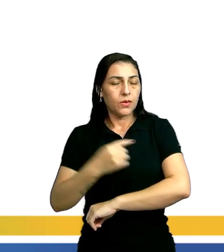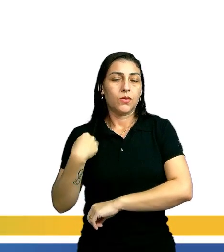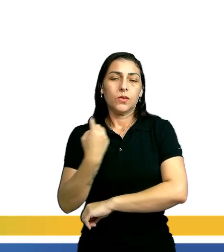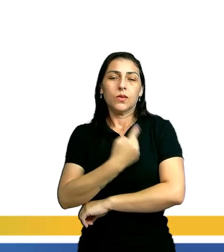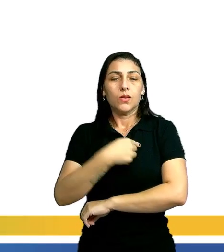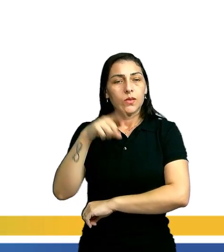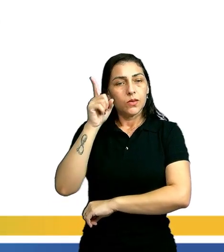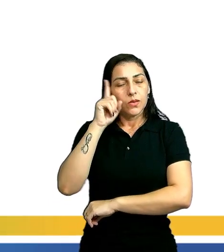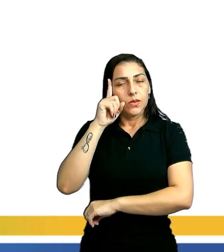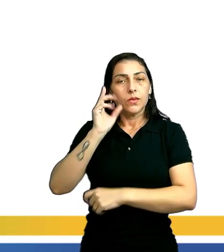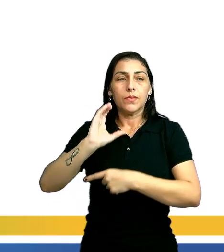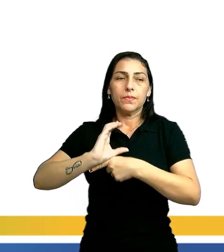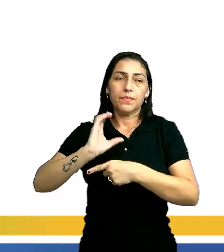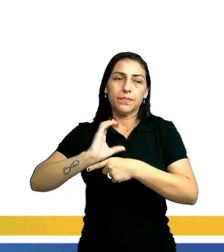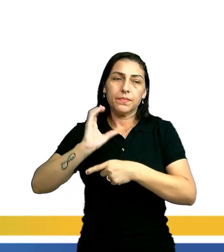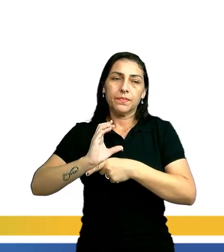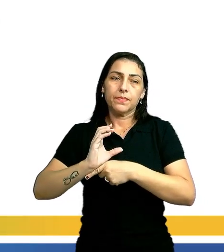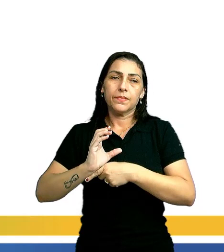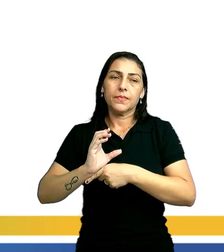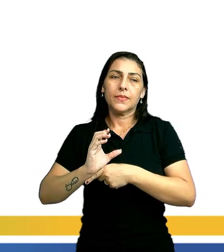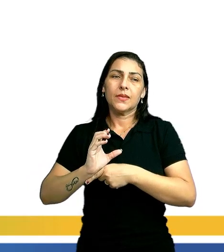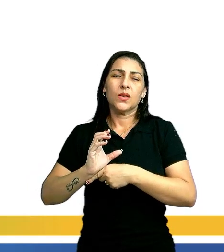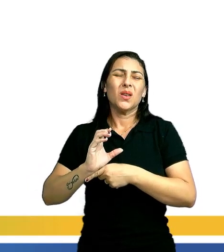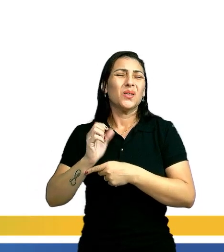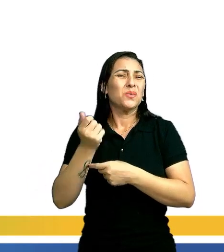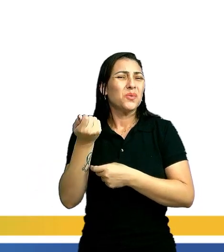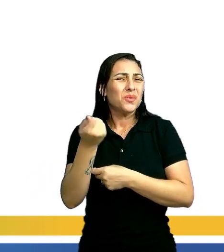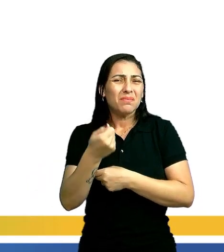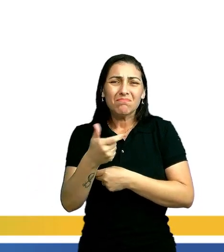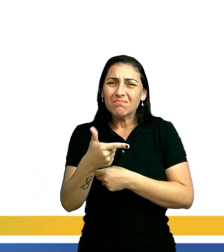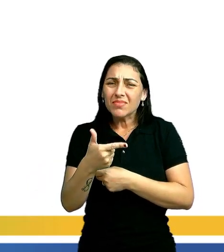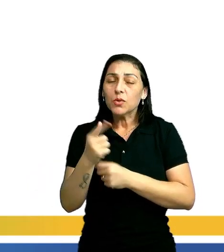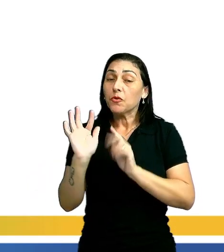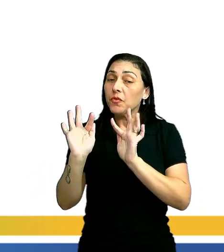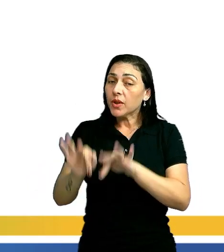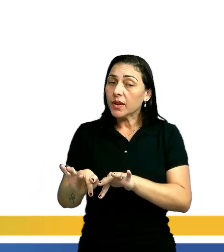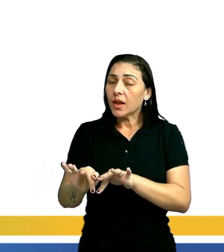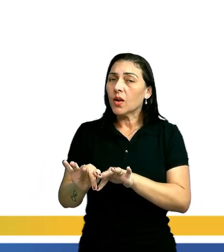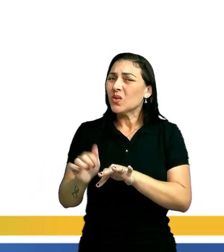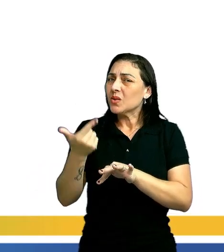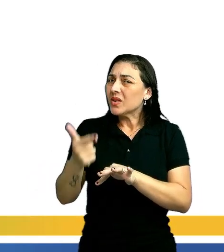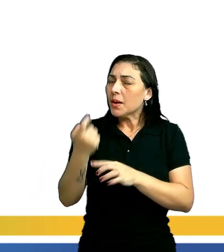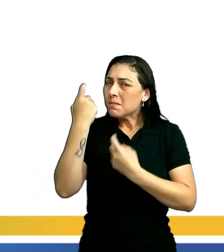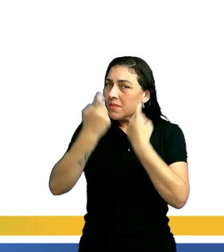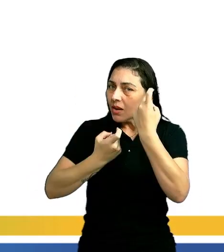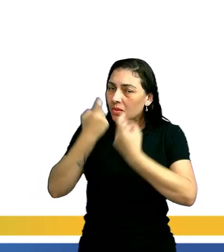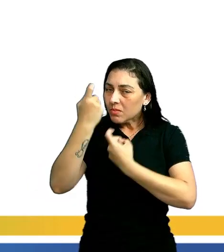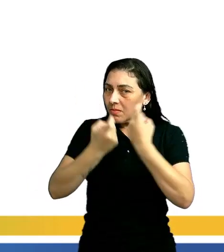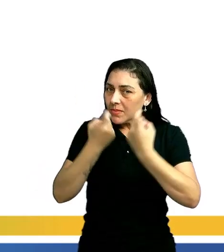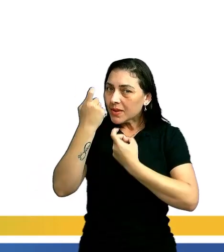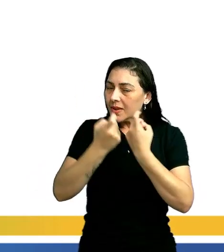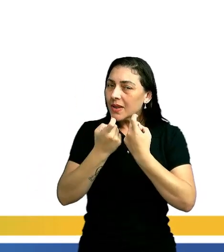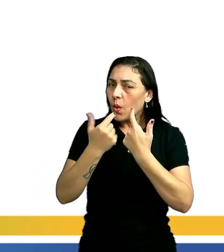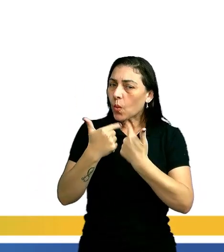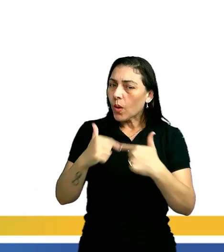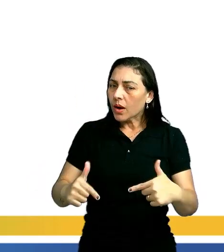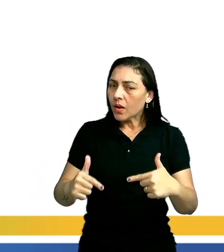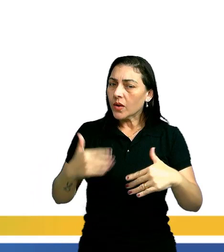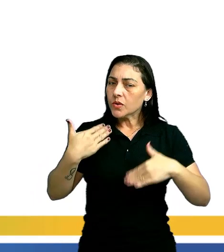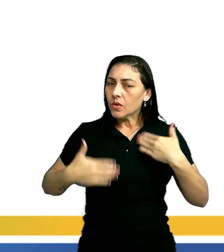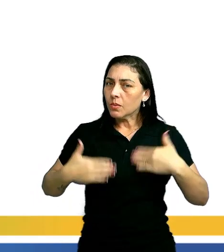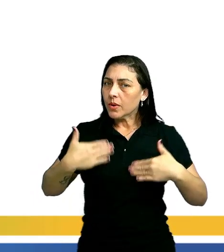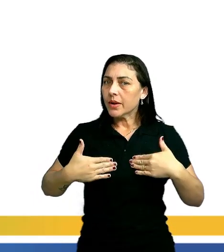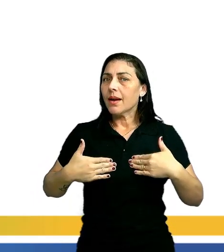nosso dia a dia. Letra C. Sem que haja... Finalzinho, novamente. Sem que haja preocupação com a linguagem